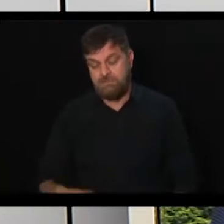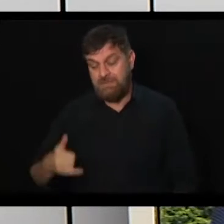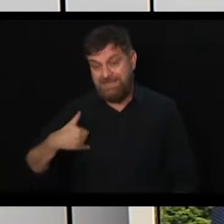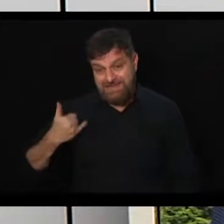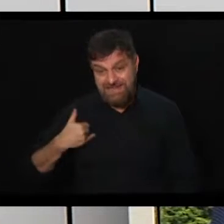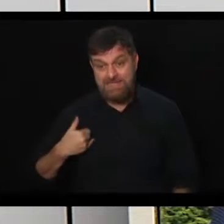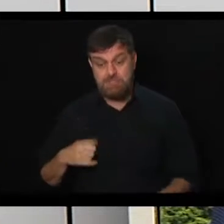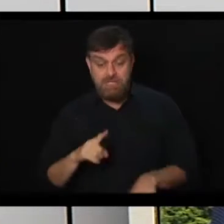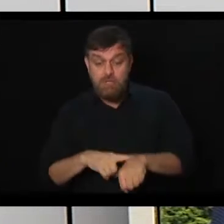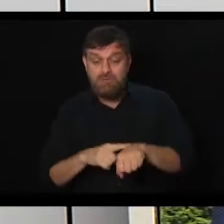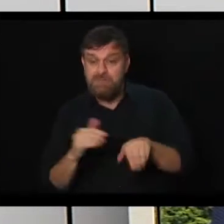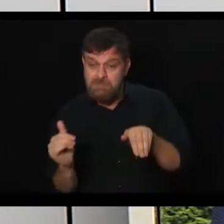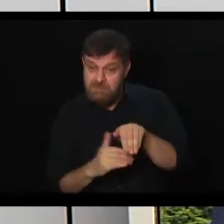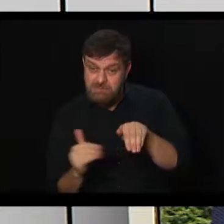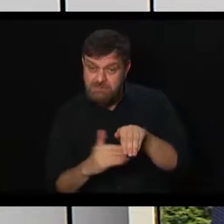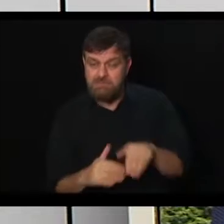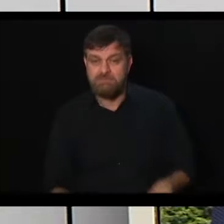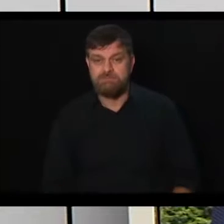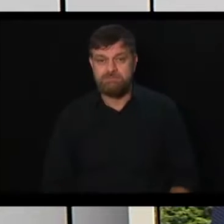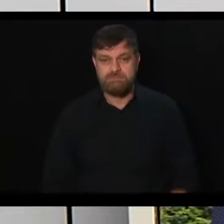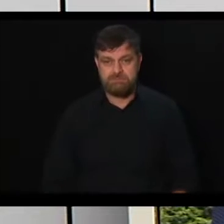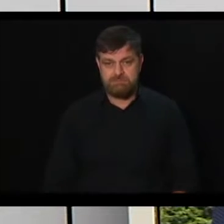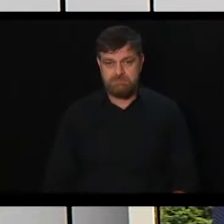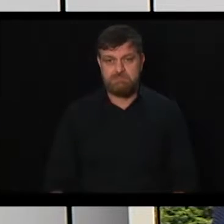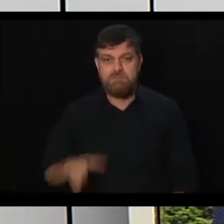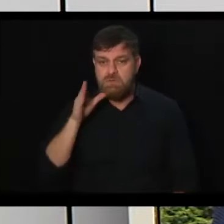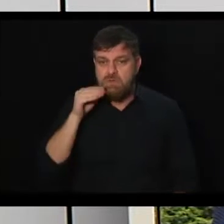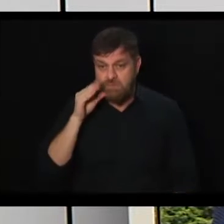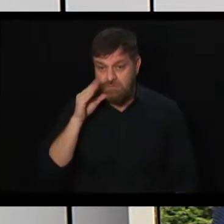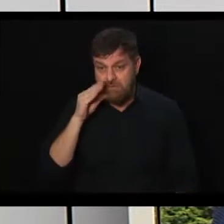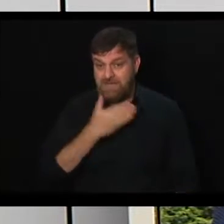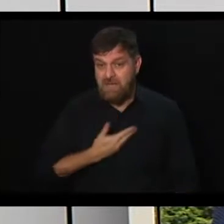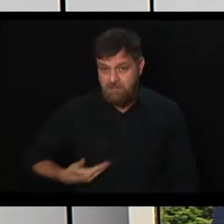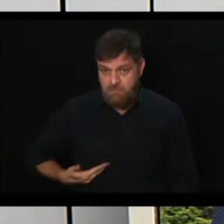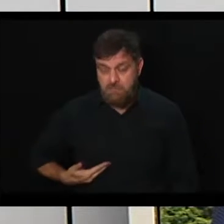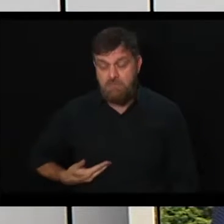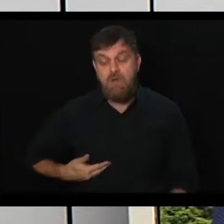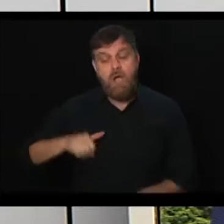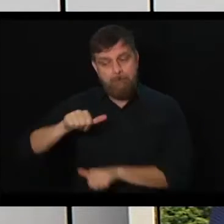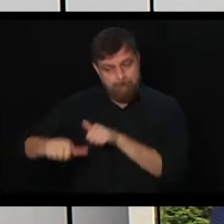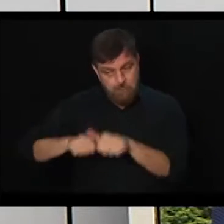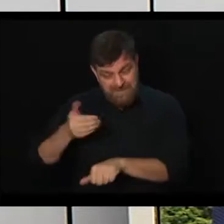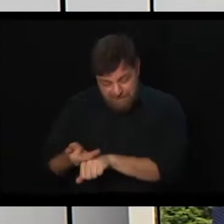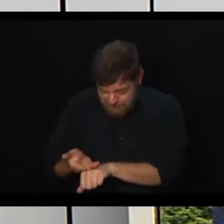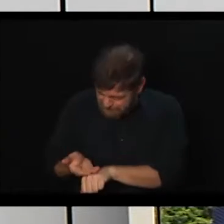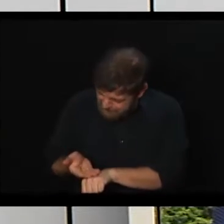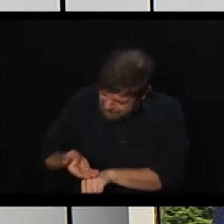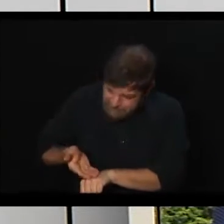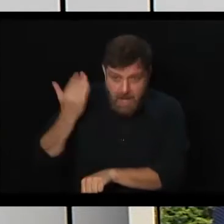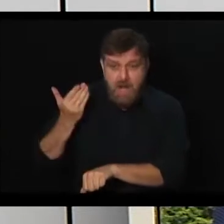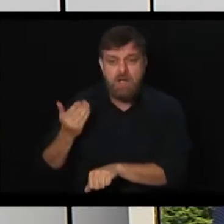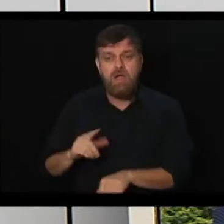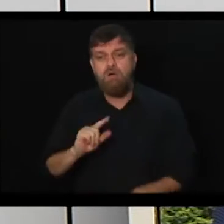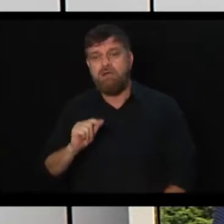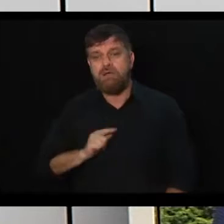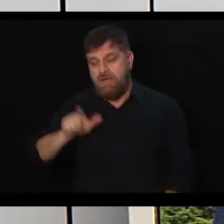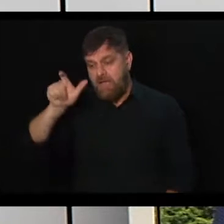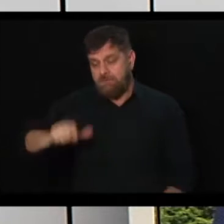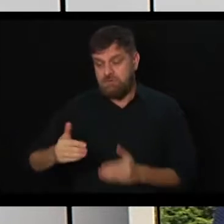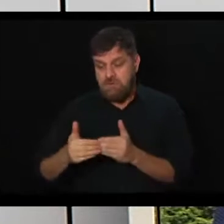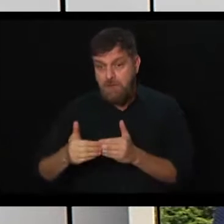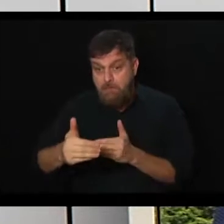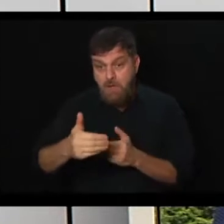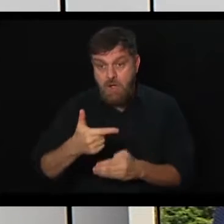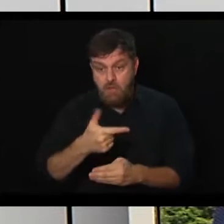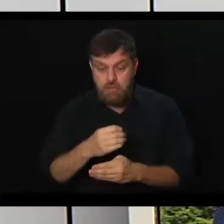empregado da iniciativa privada. Para o funcionário público, vai mudar um pouco mais ainda. Para aqueles que ingressaram após